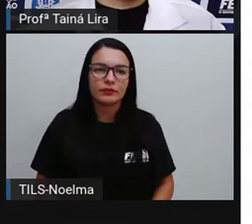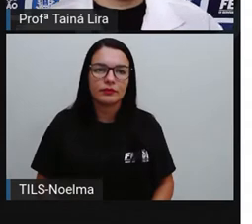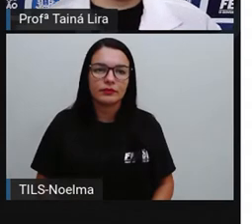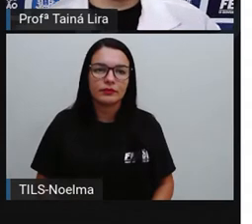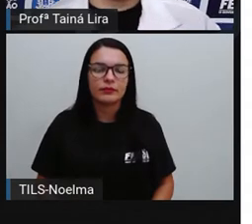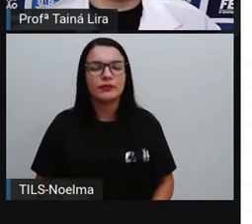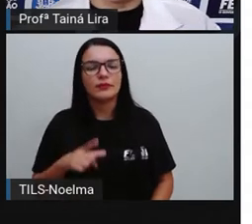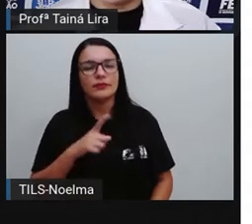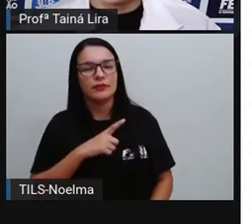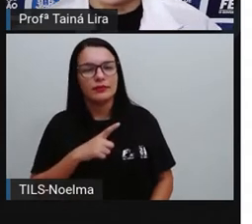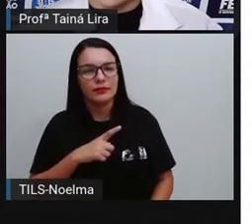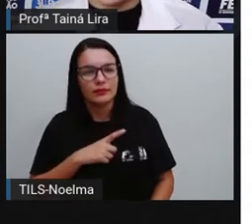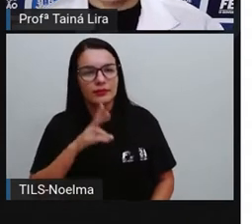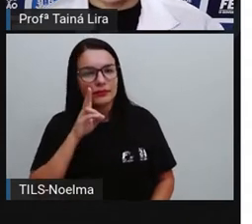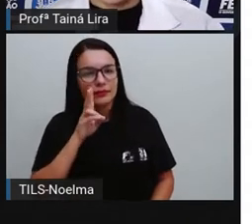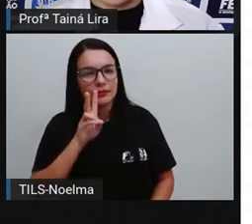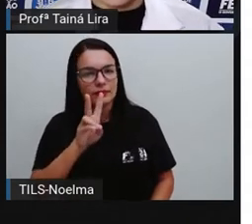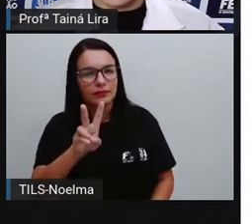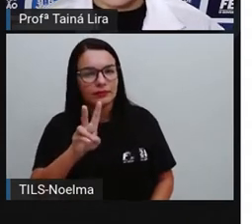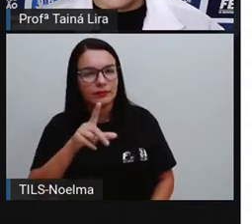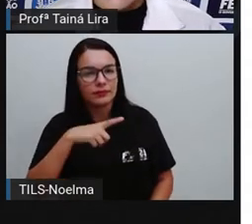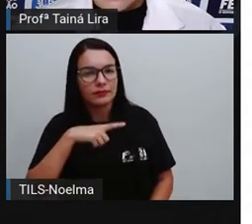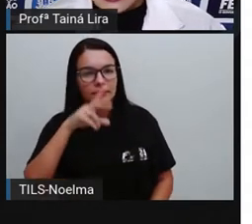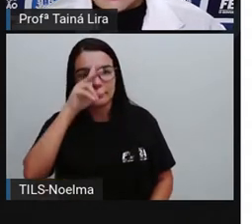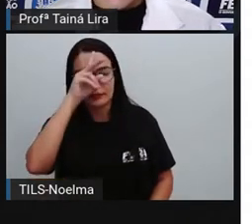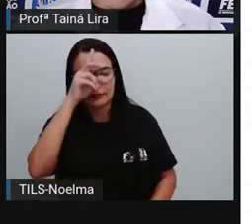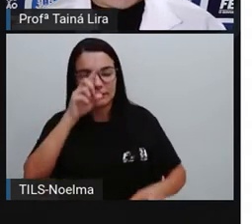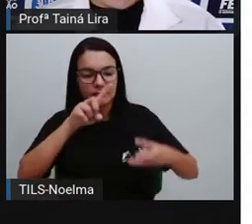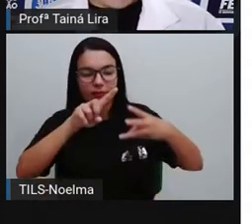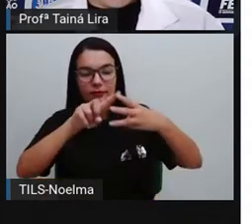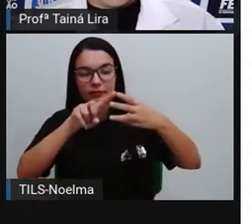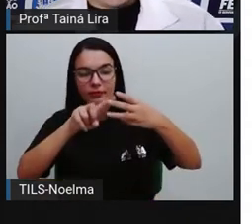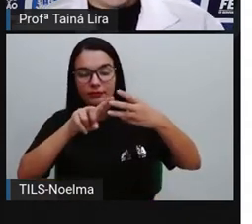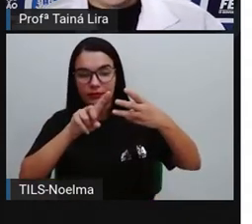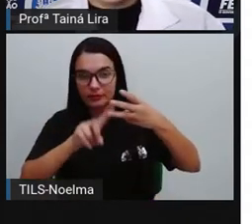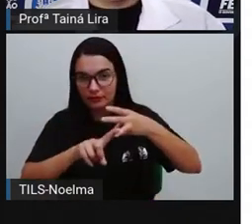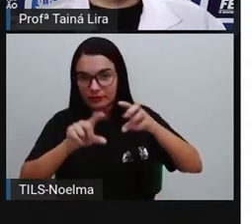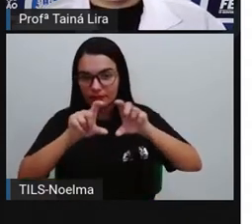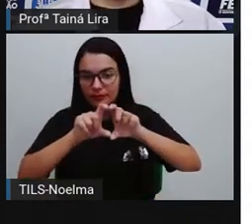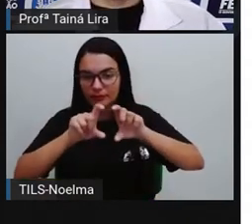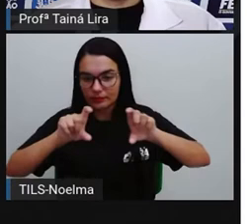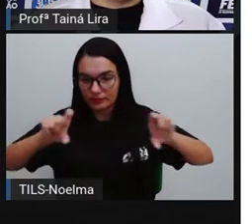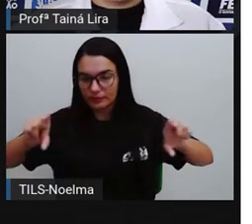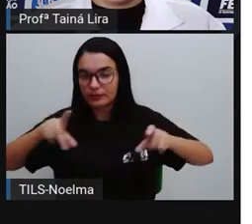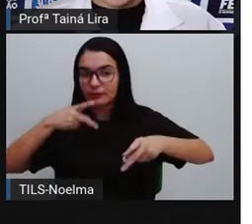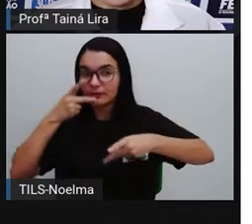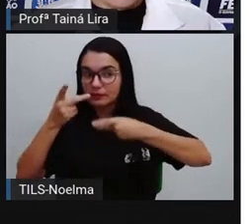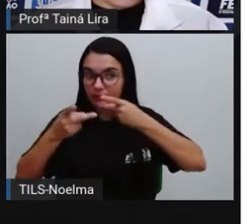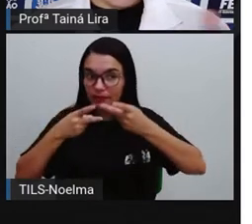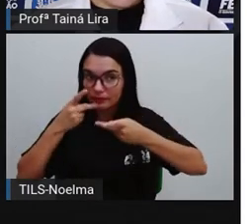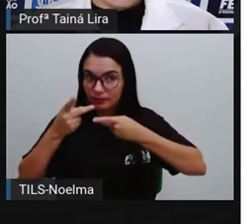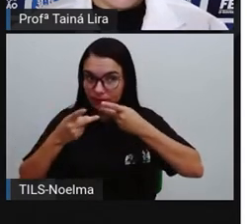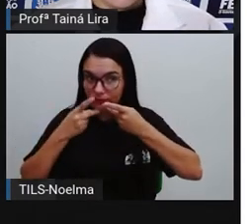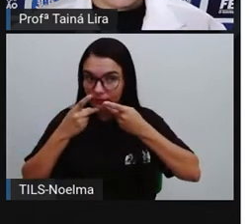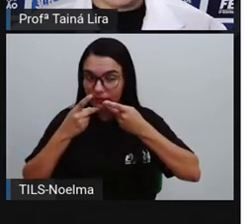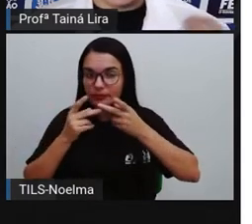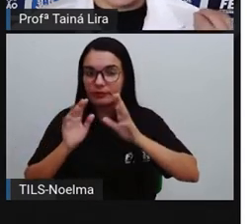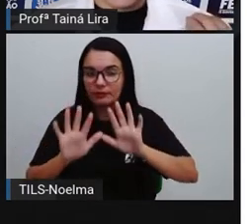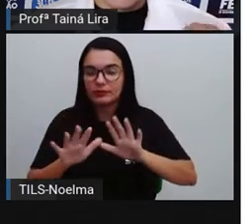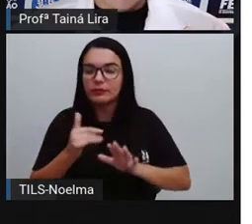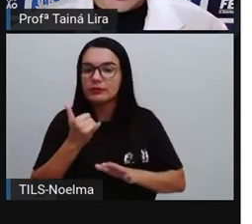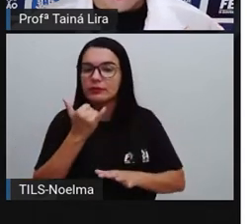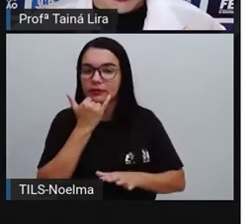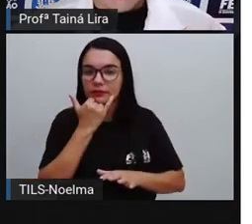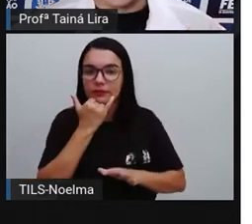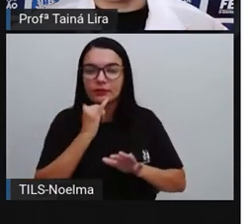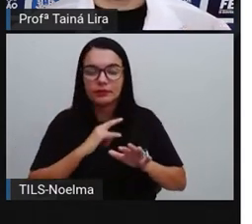Então, gente vê essa história, ela tem três quadrinhos, tá? Tem quatro quadrinhos, perdão, segundo ano.